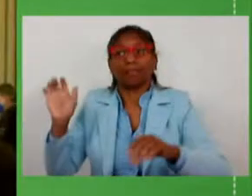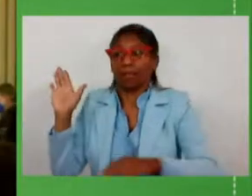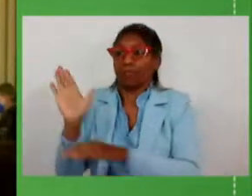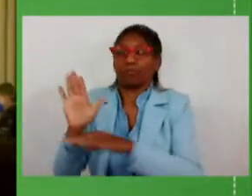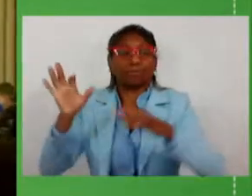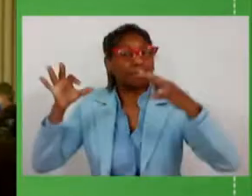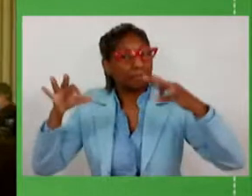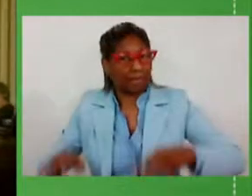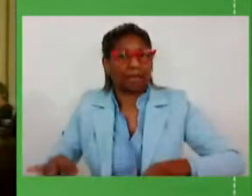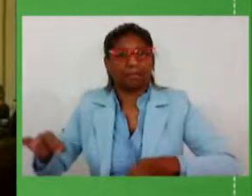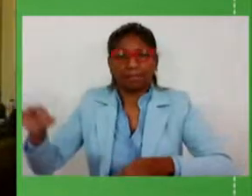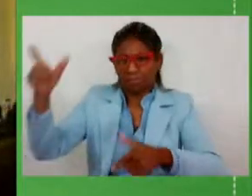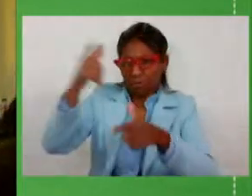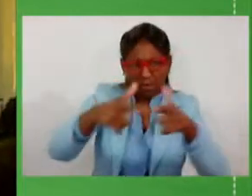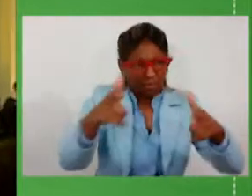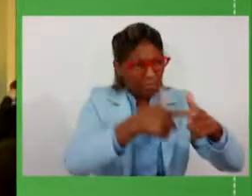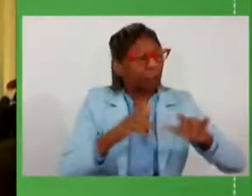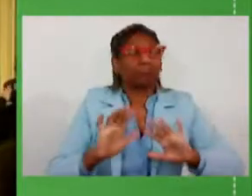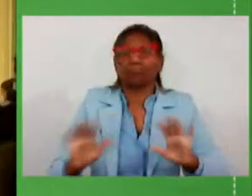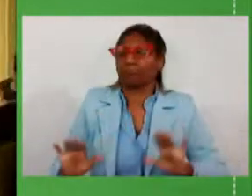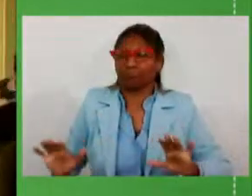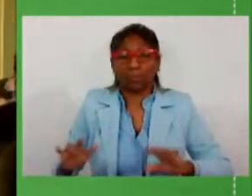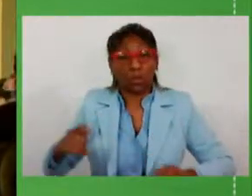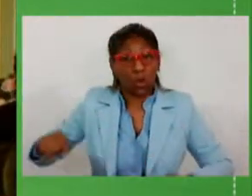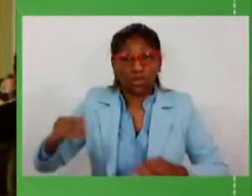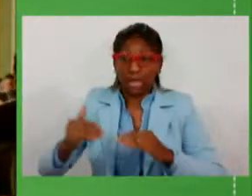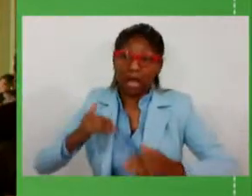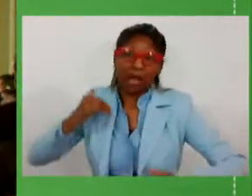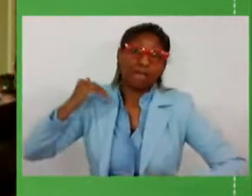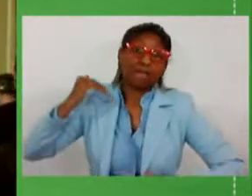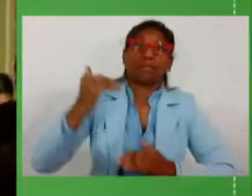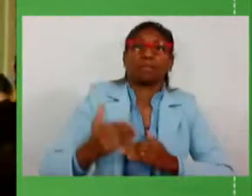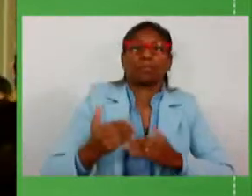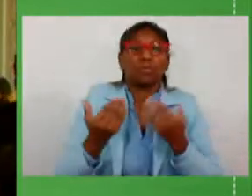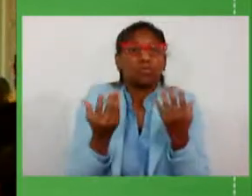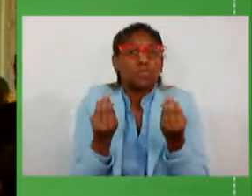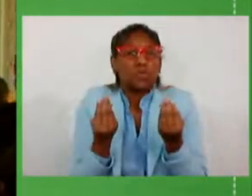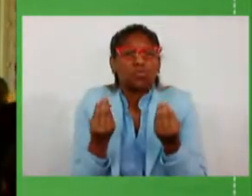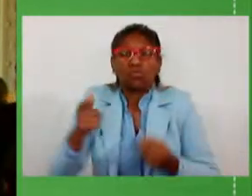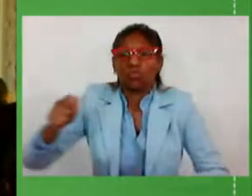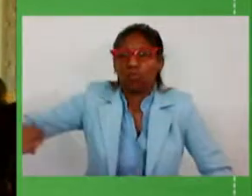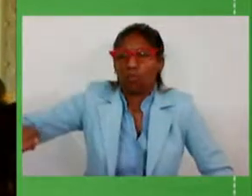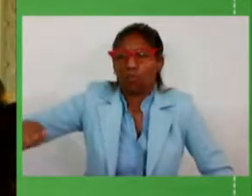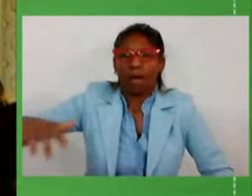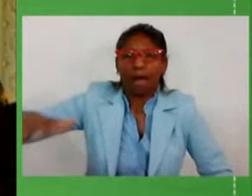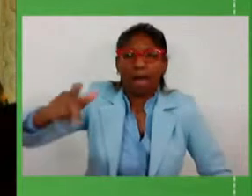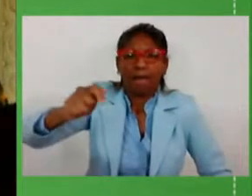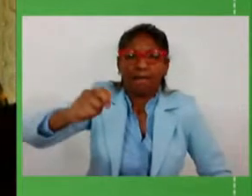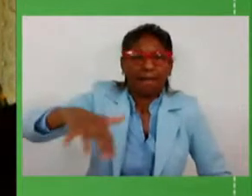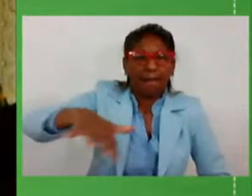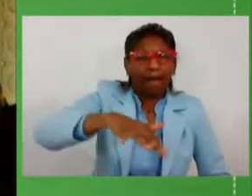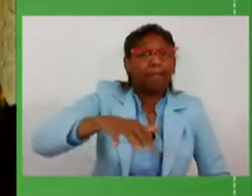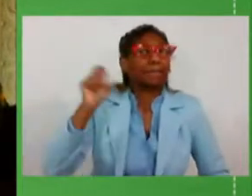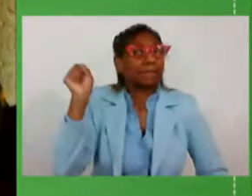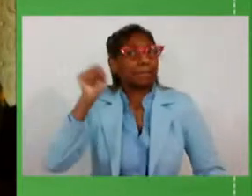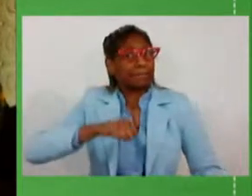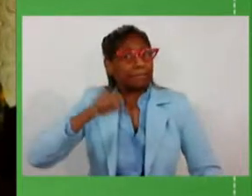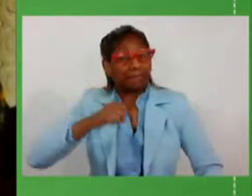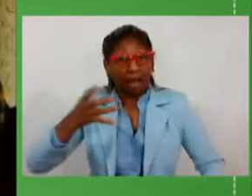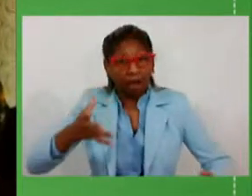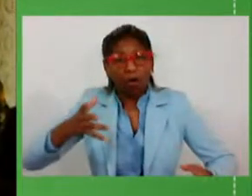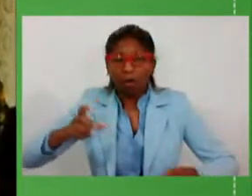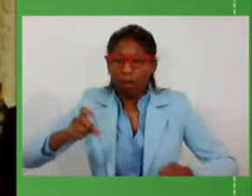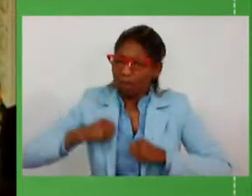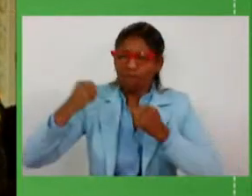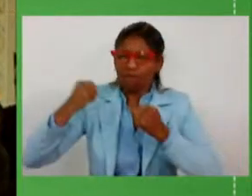E nós avançamos muito em diversas áreas para chegar até aqui. Com avançar, nós vamos concentrar forças para movimentar o nosso